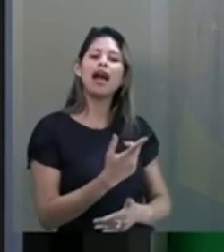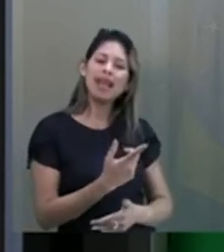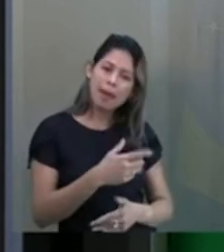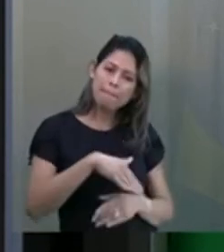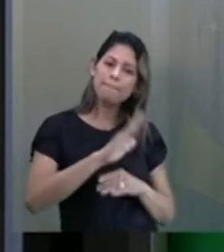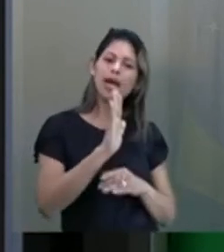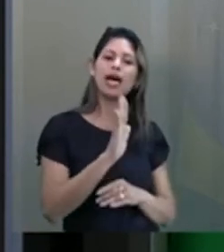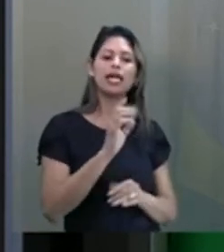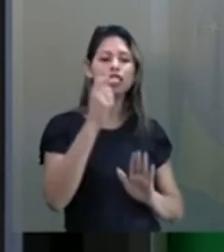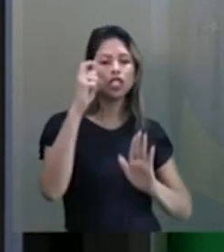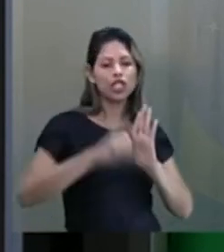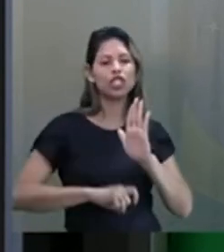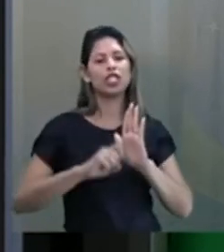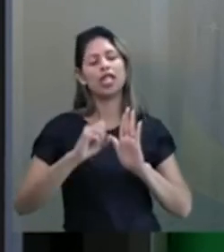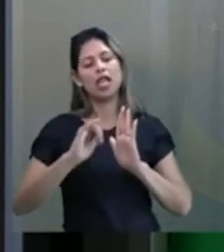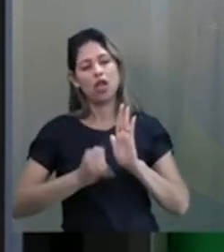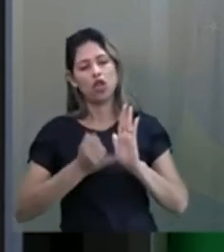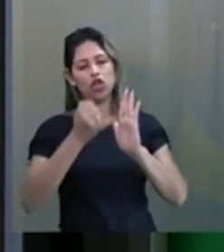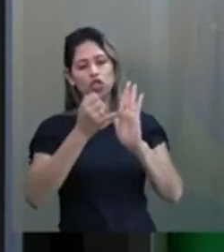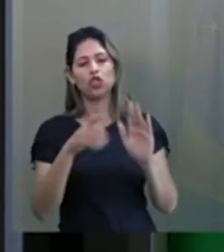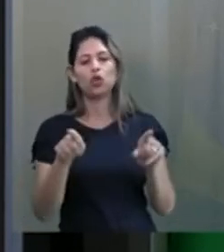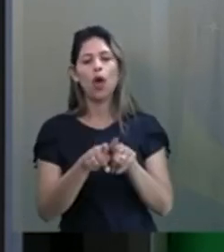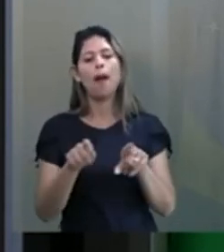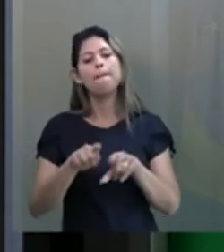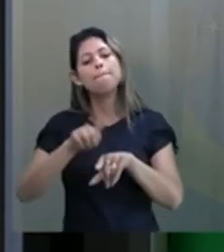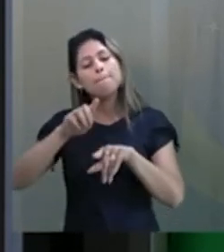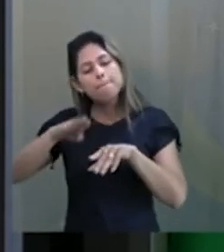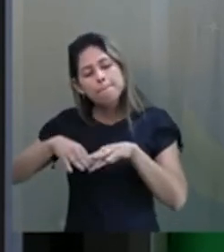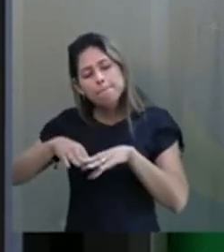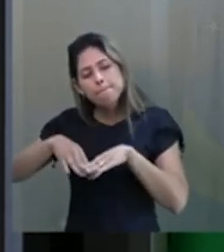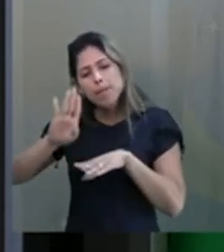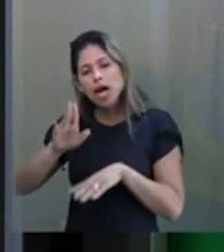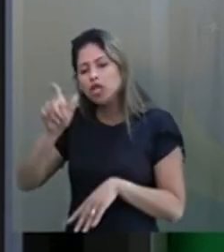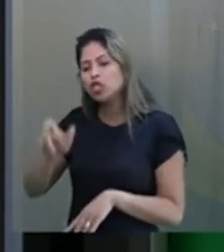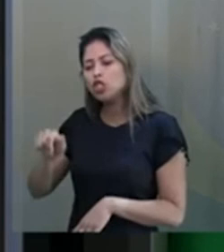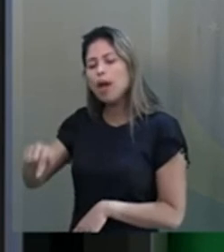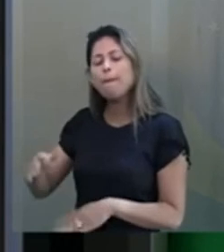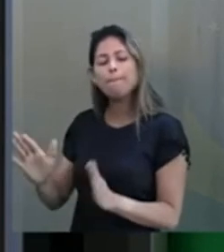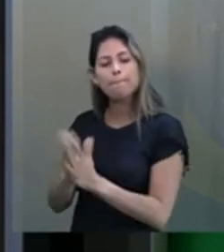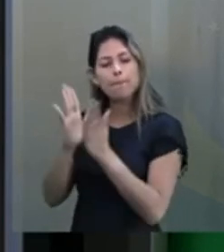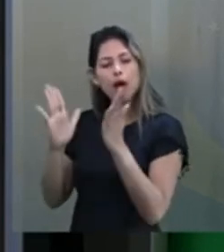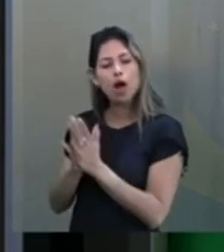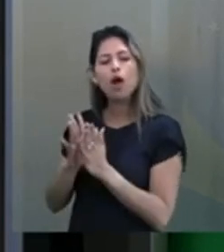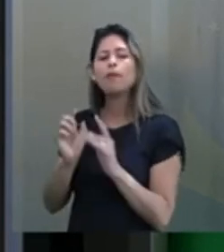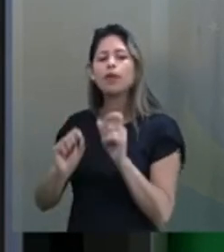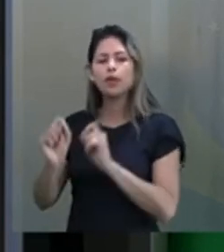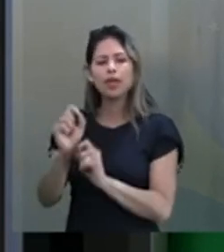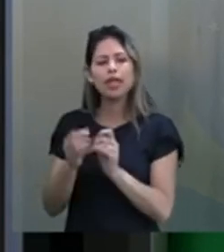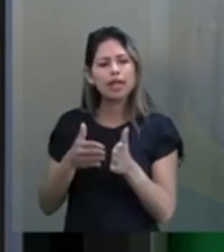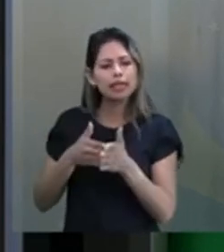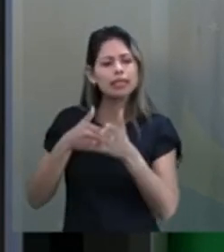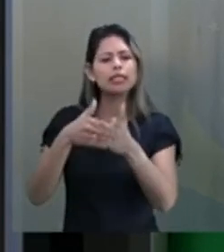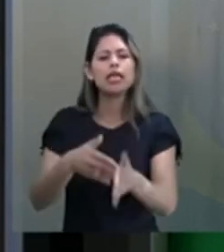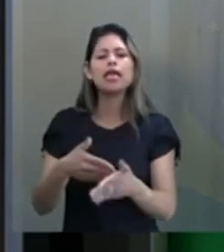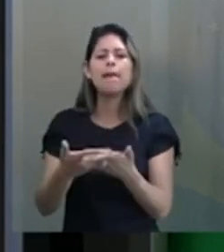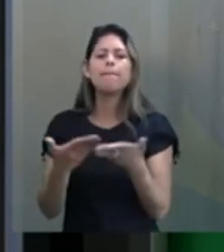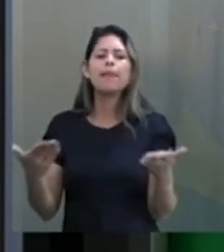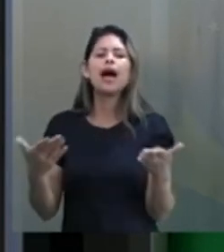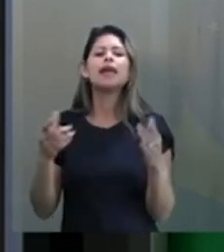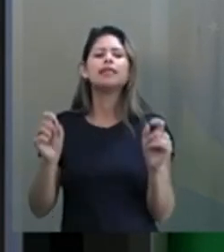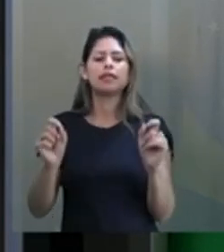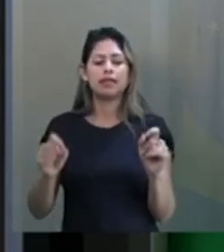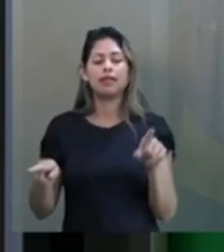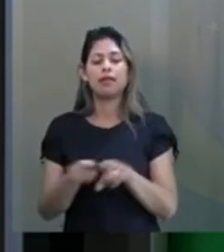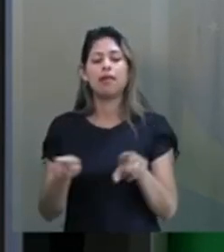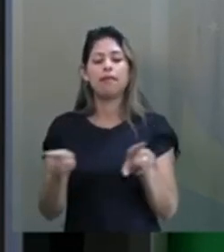pobre. E infelizmente, durante os últimos anos, essa política tem sido estendida. Inclusive, para a